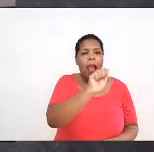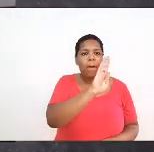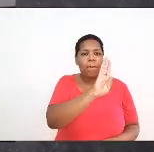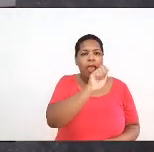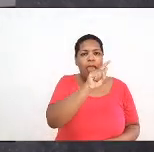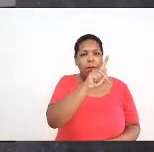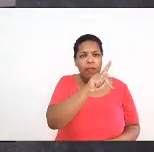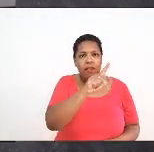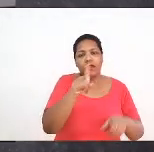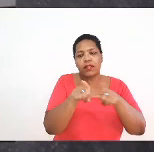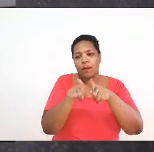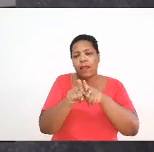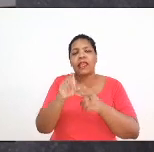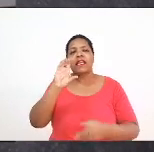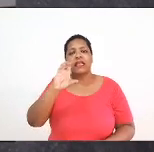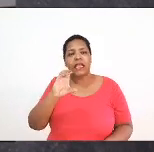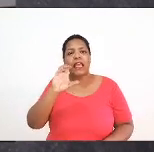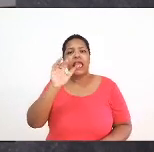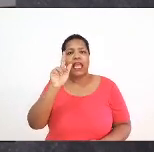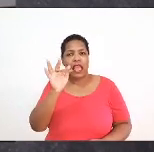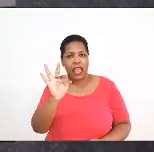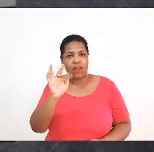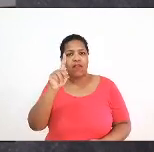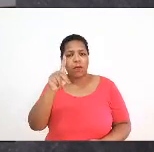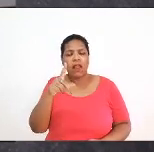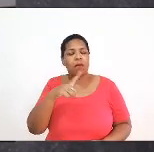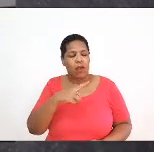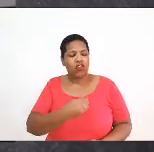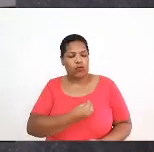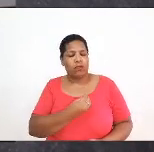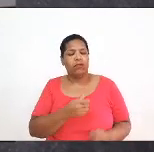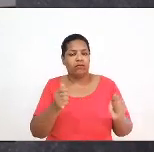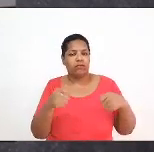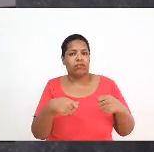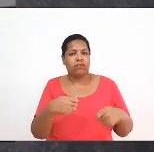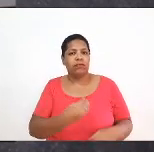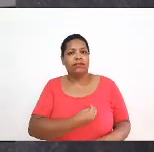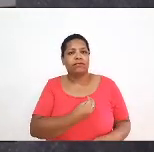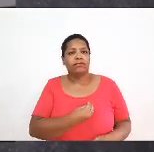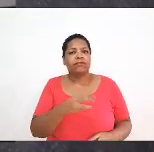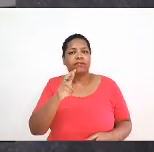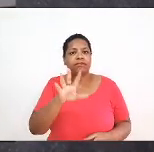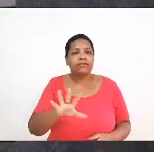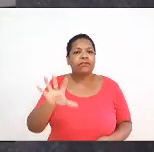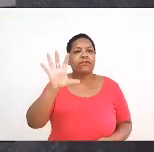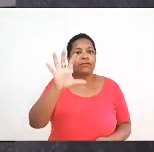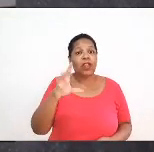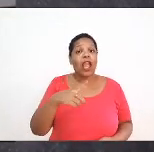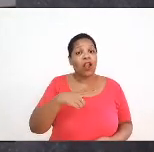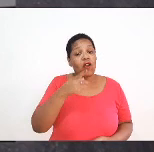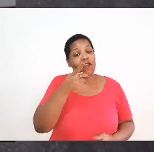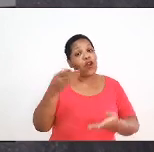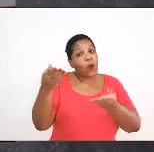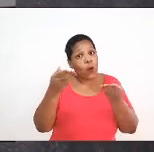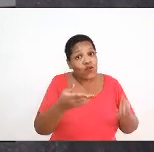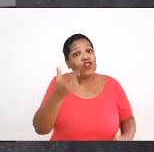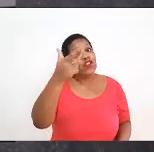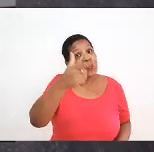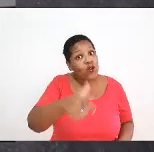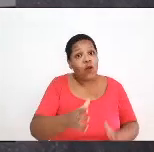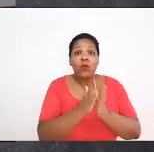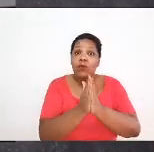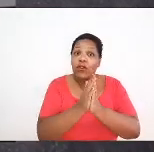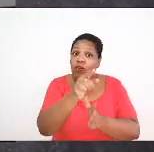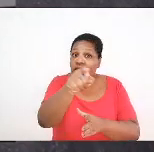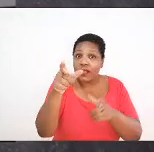desses eventos regionais, e aí queria reforçar esse convite para que todos vocês fiquem atentos, que